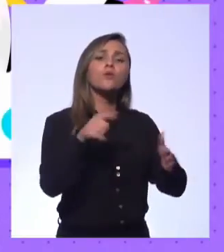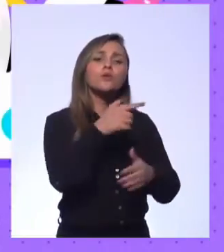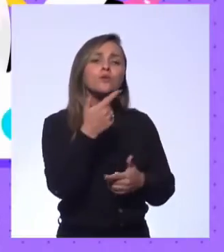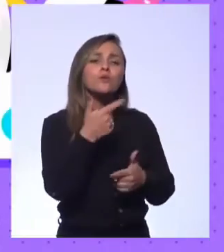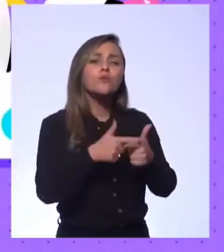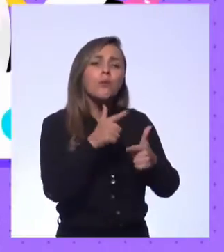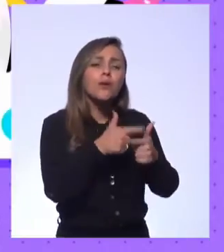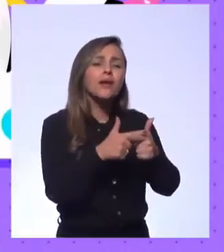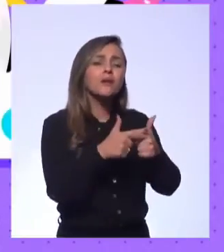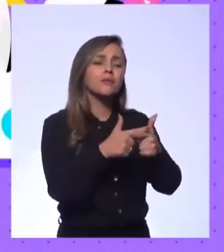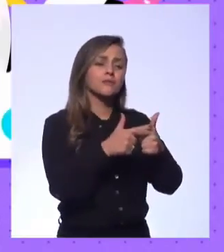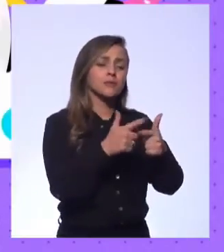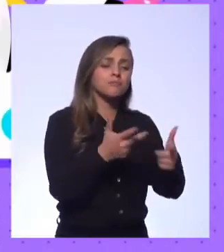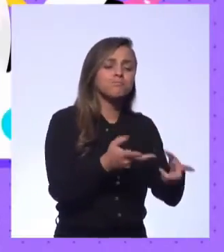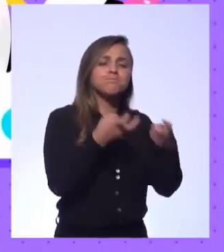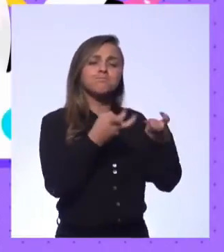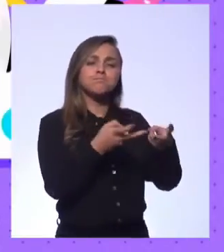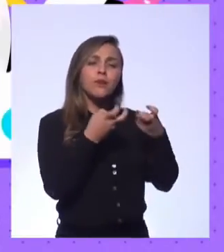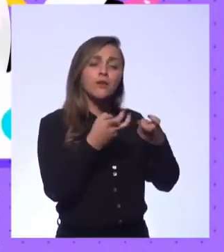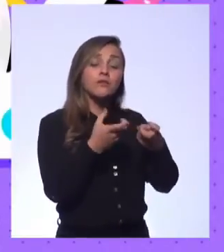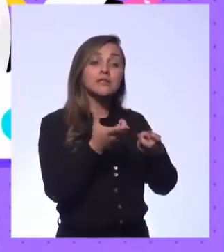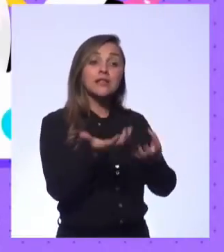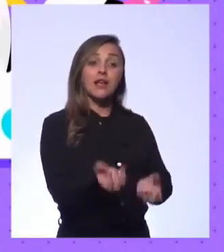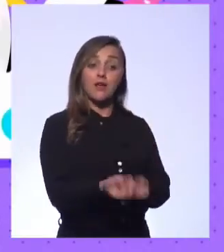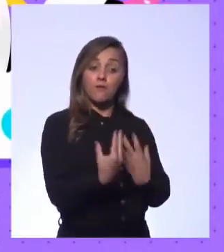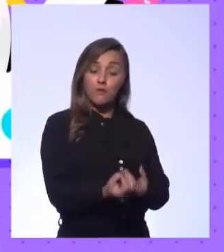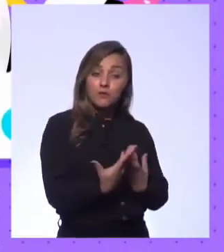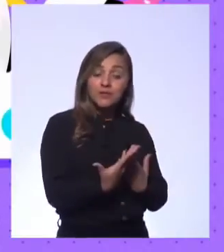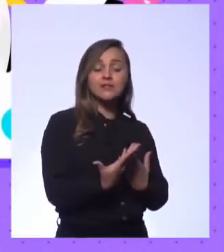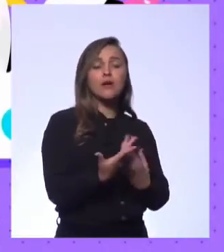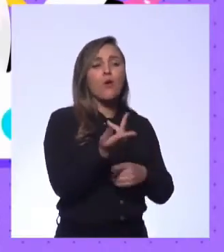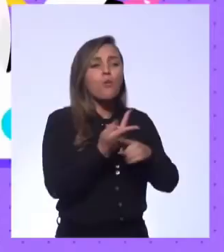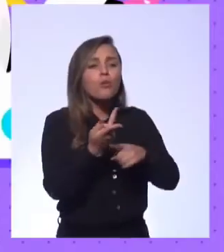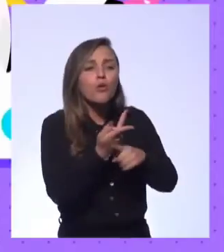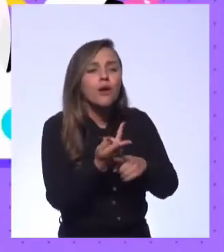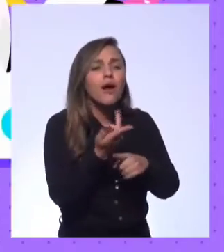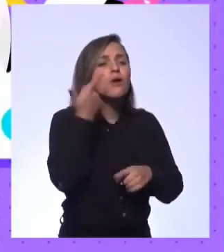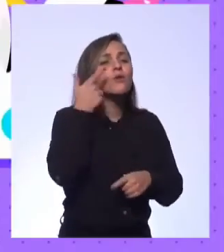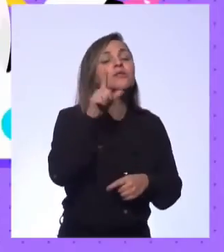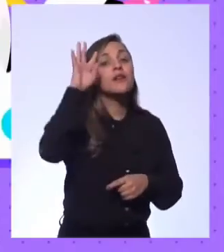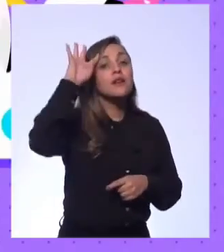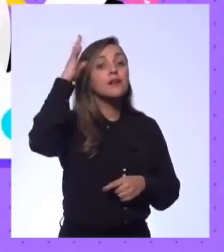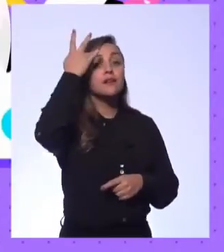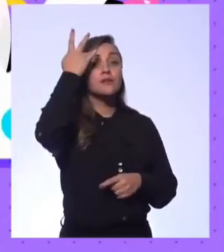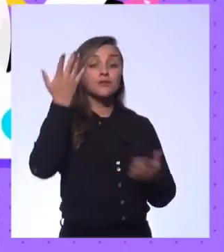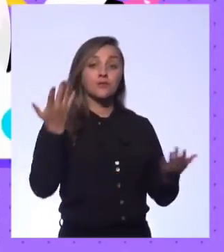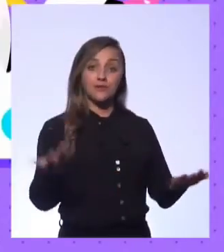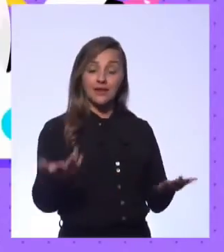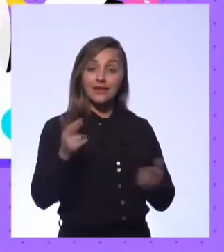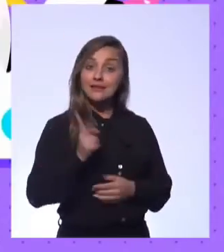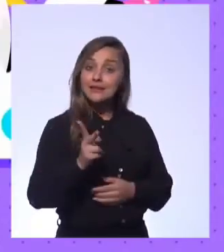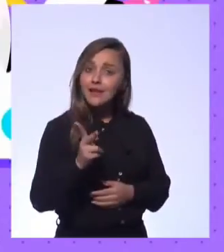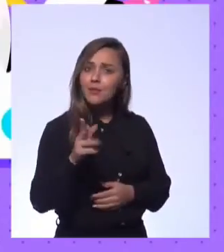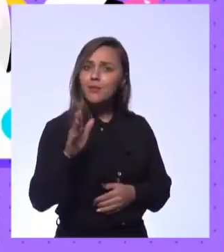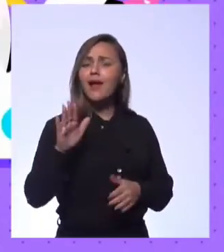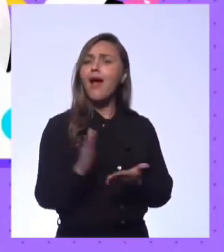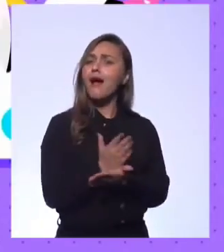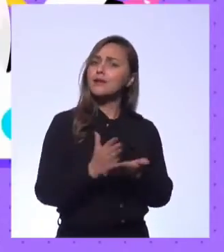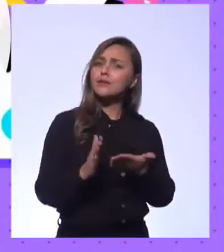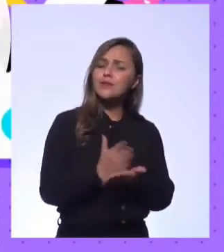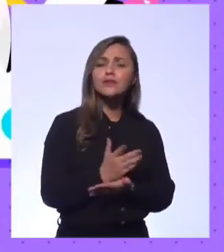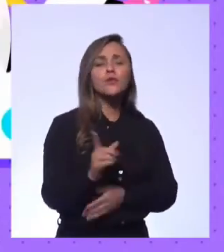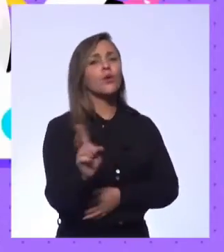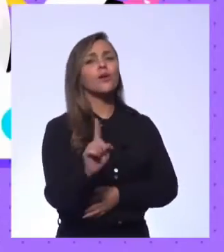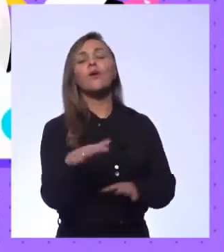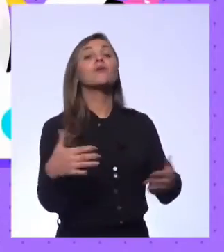de algum problema, busca informações e ajuda a resolvê-lo? Sempre, às vezes? Não,